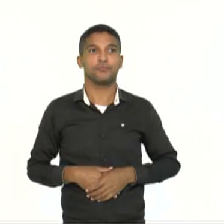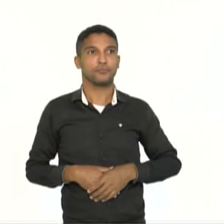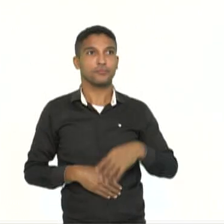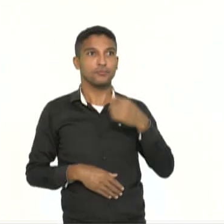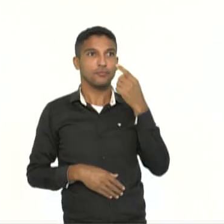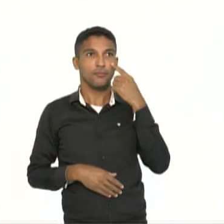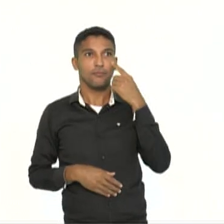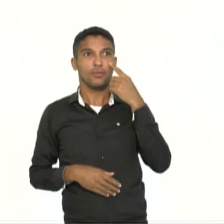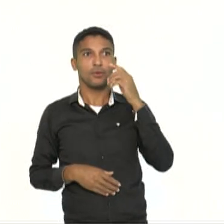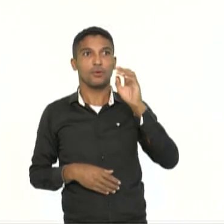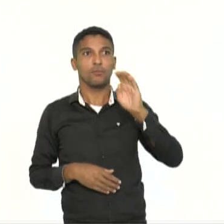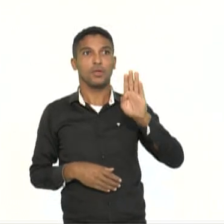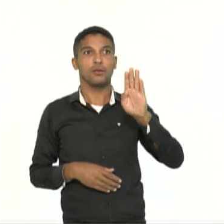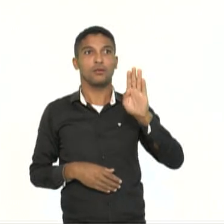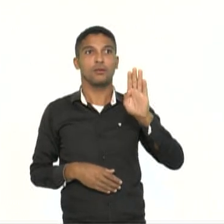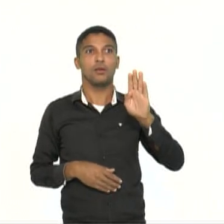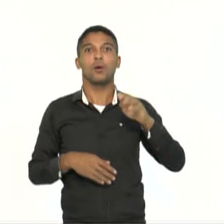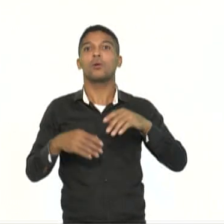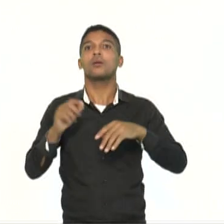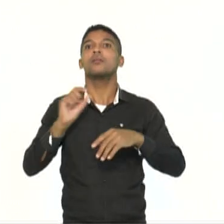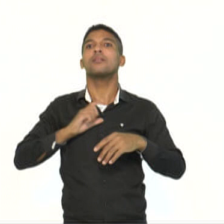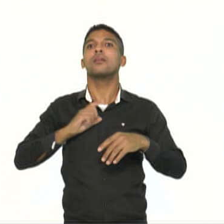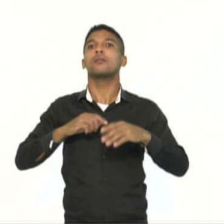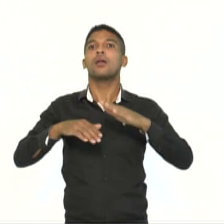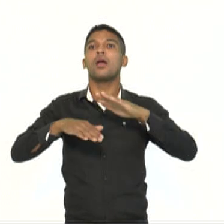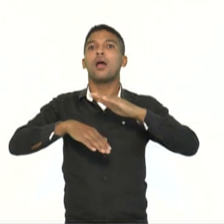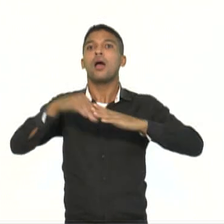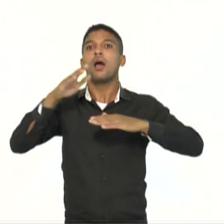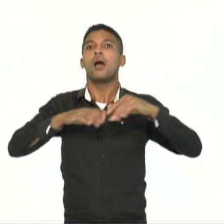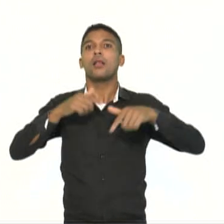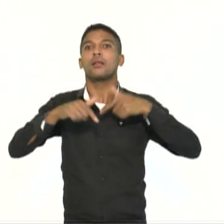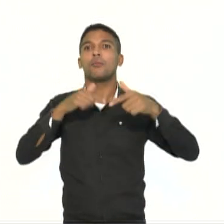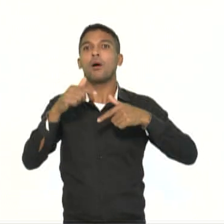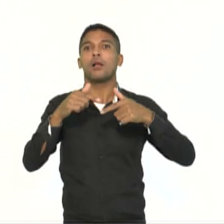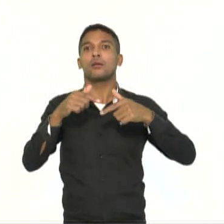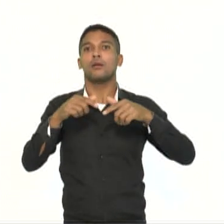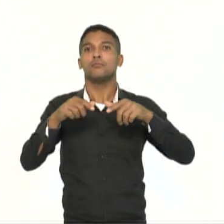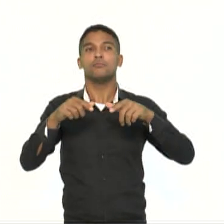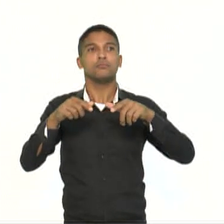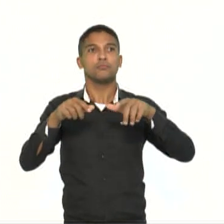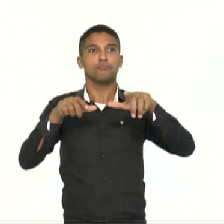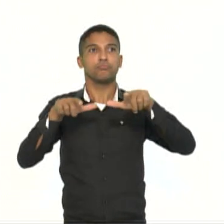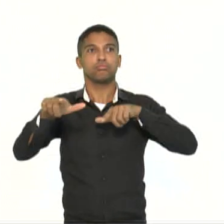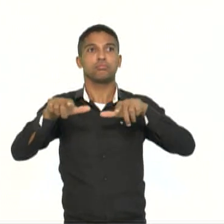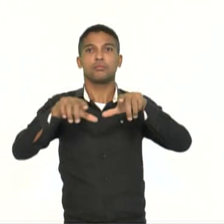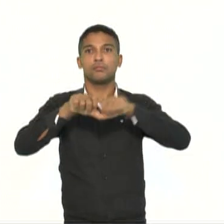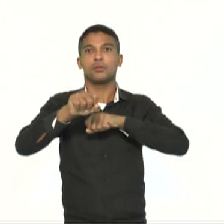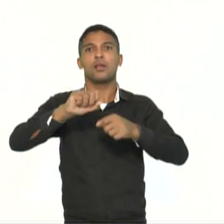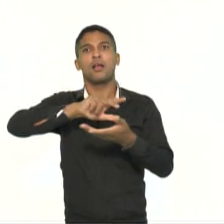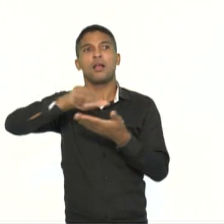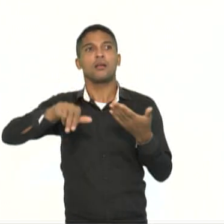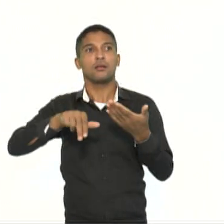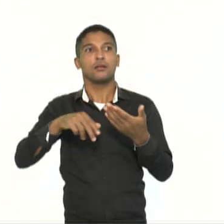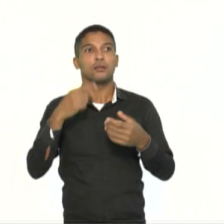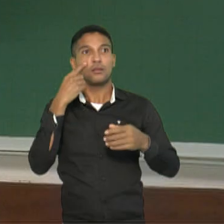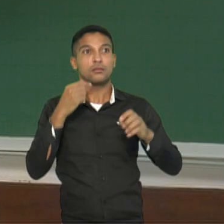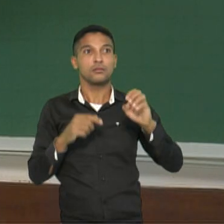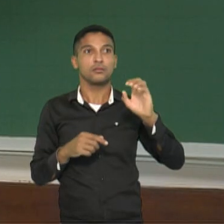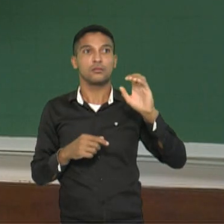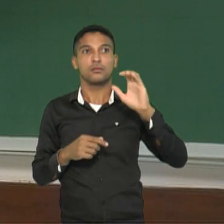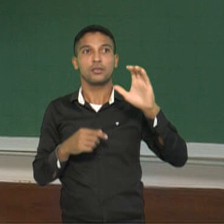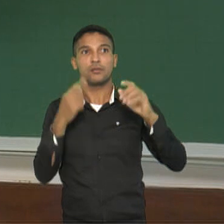pela instalação das empresas. E letra D, descontos na aquisição de recursos naturais